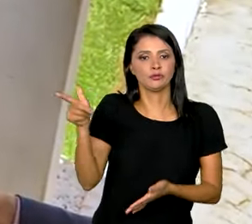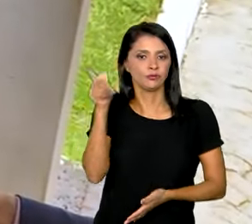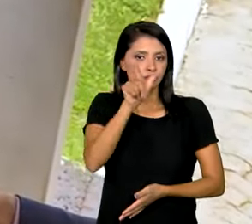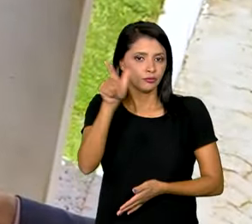levantar.